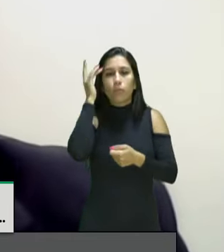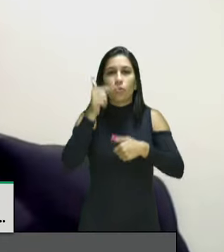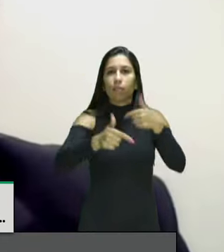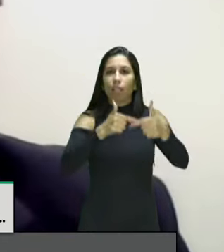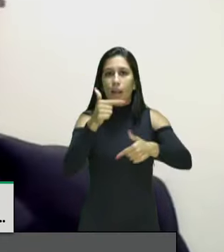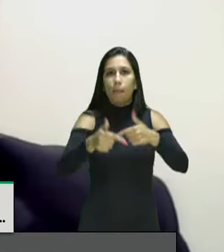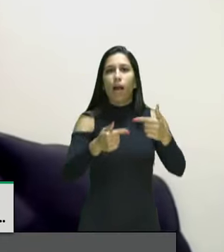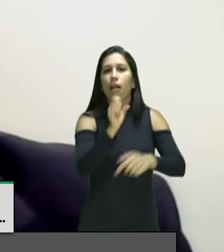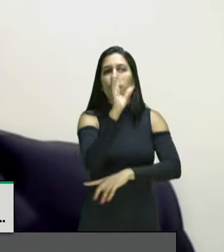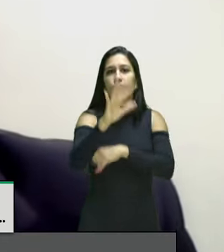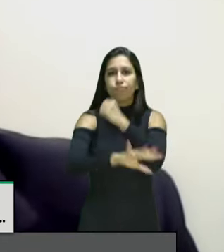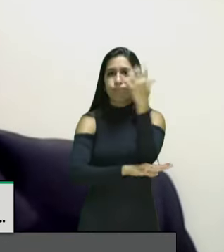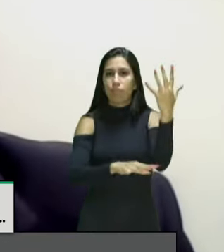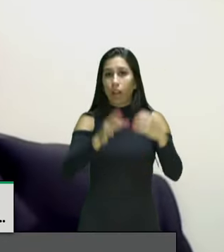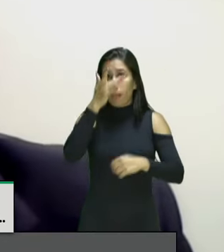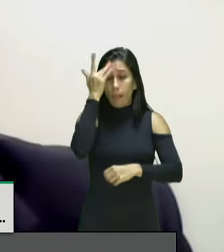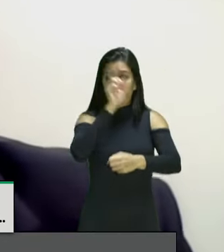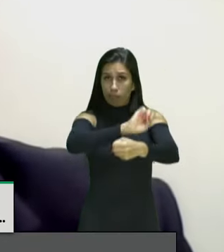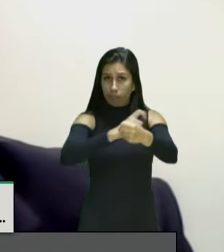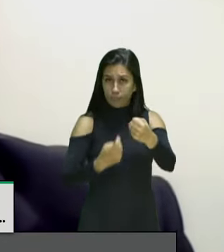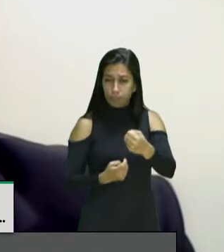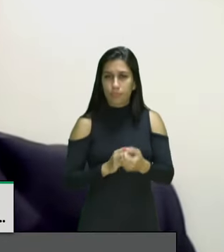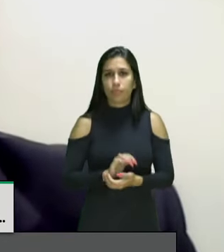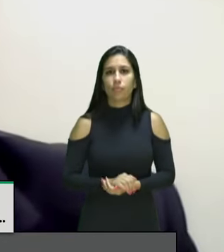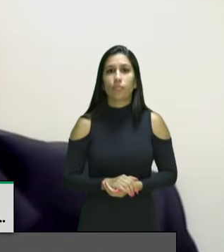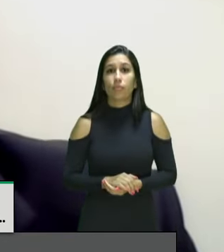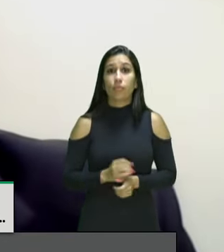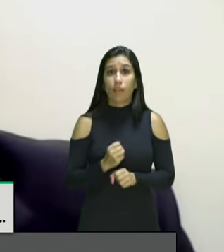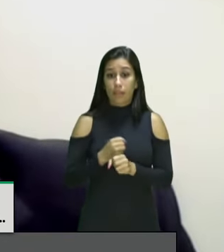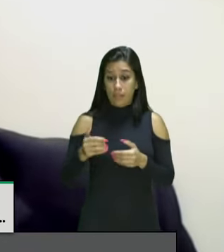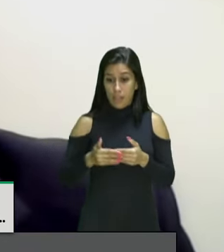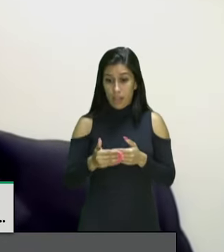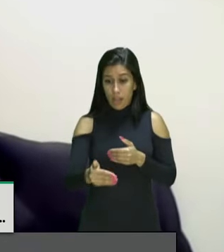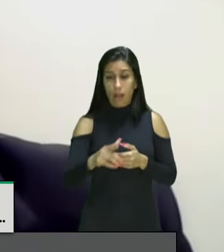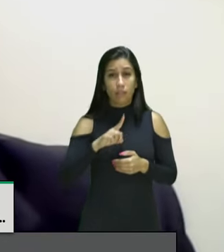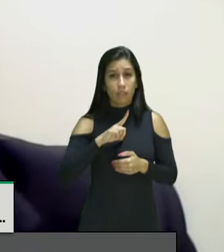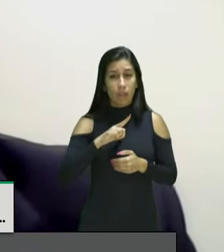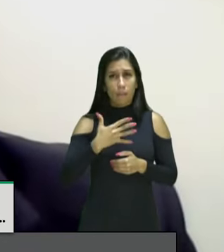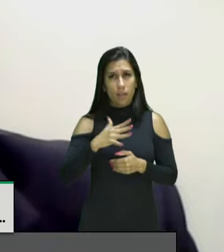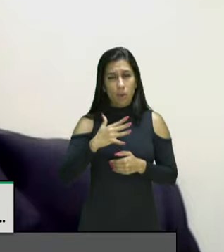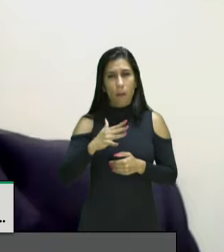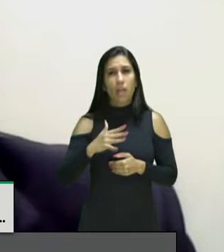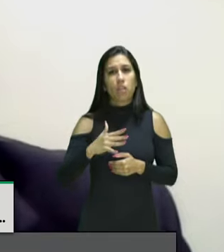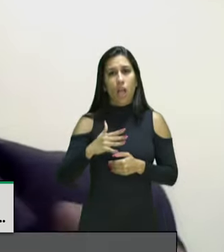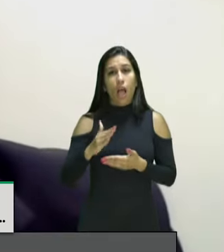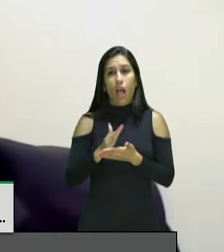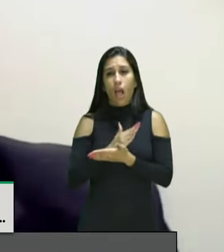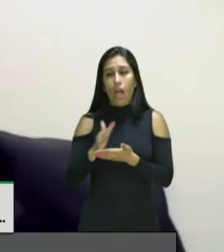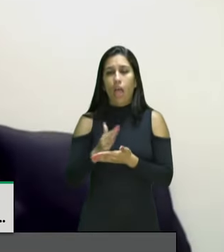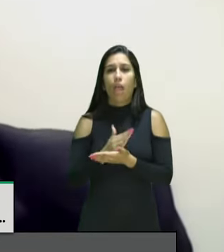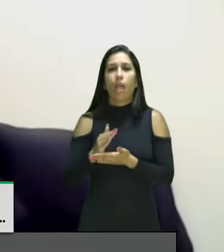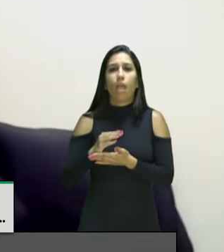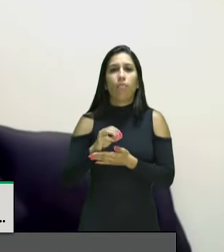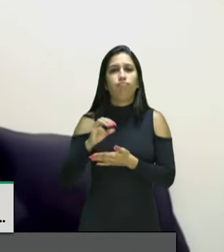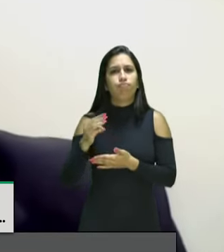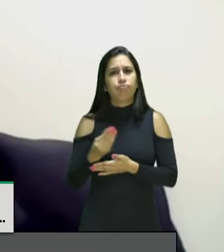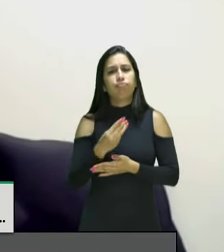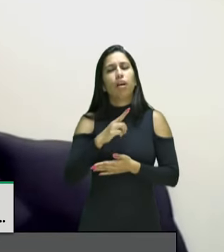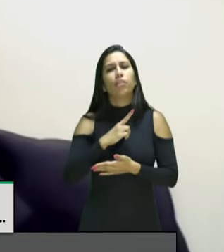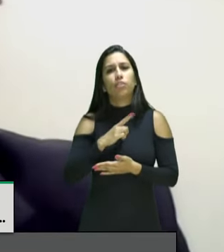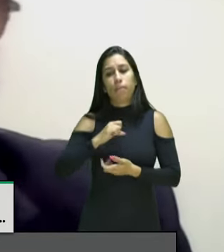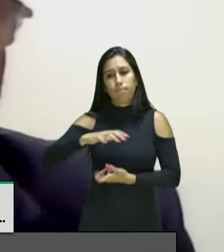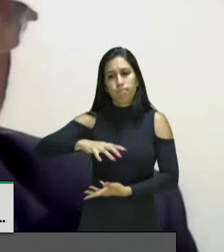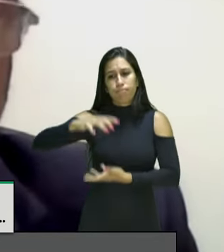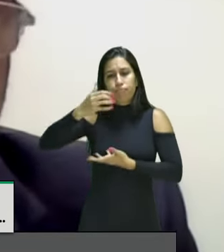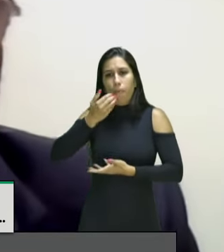e temos ainda a previsão para 2021 de distribuirmos mais de 2 milhões de cestas de alimentos para esses públicos específicos,